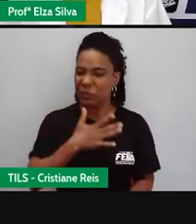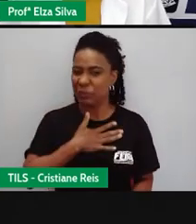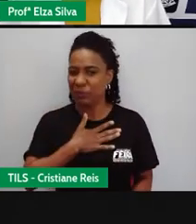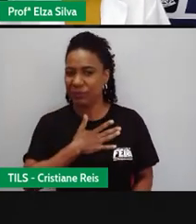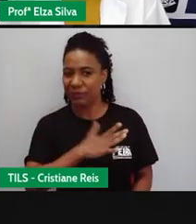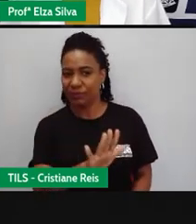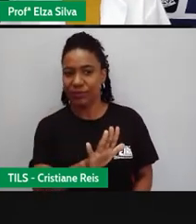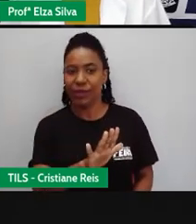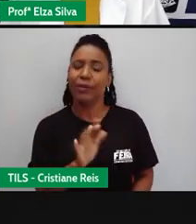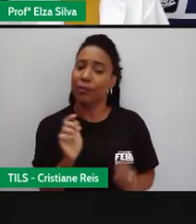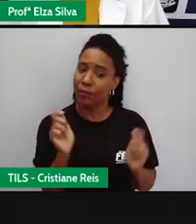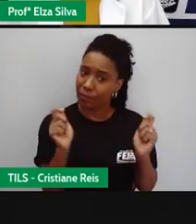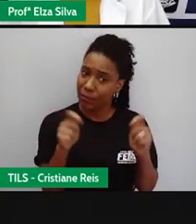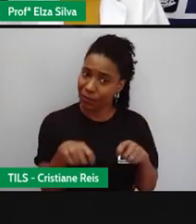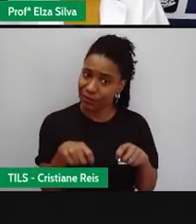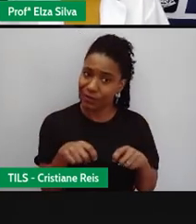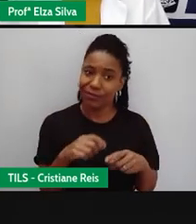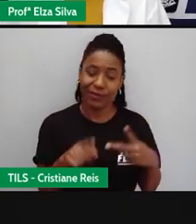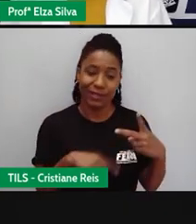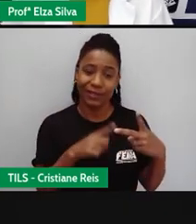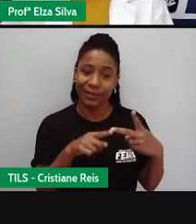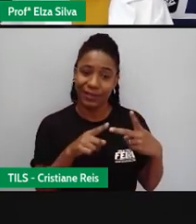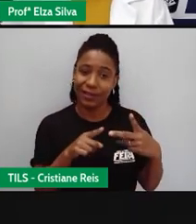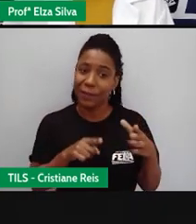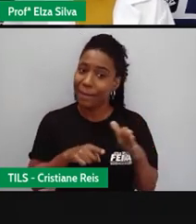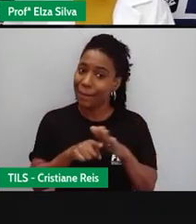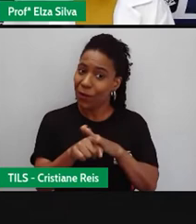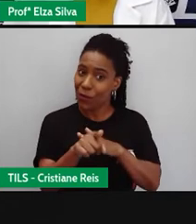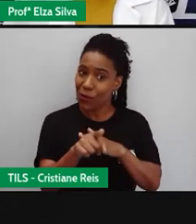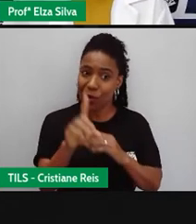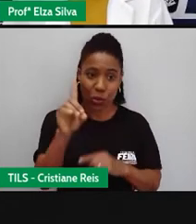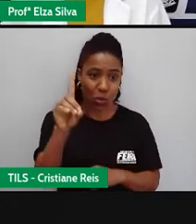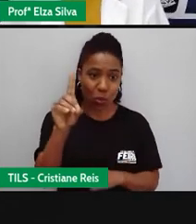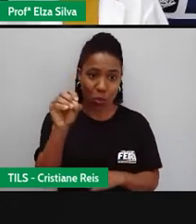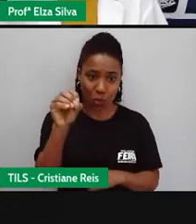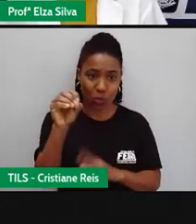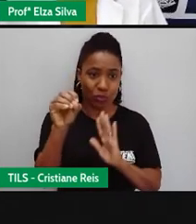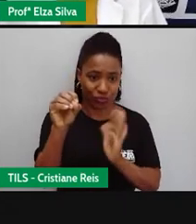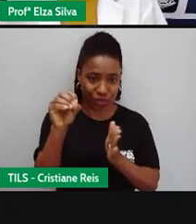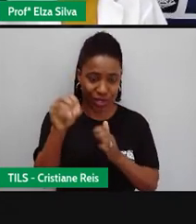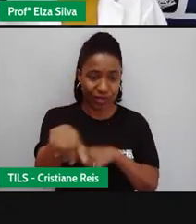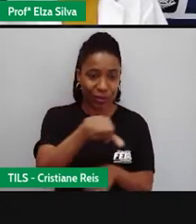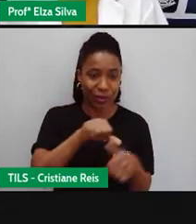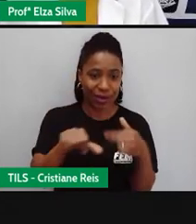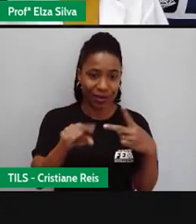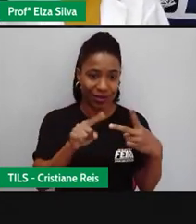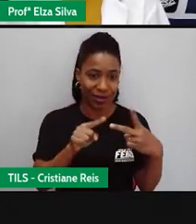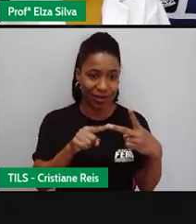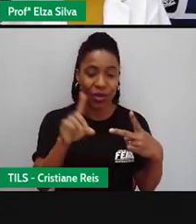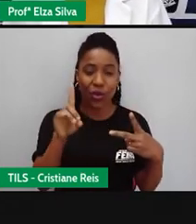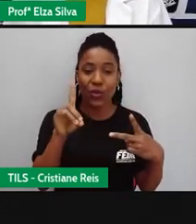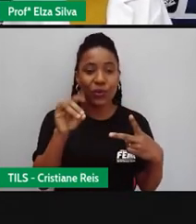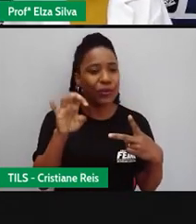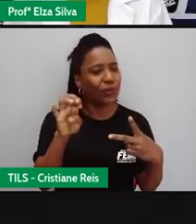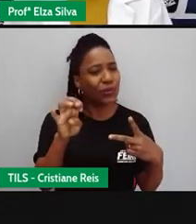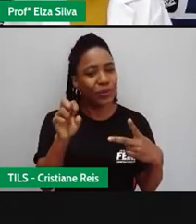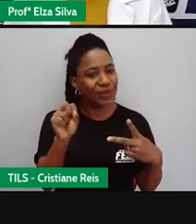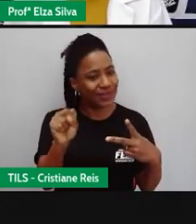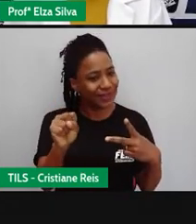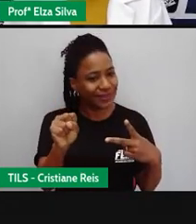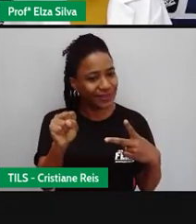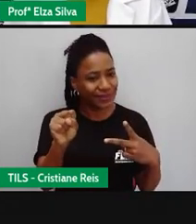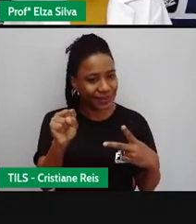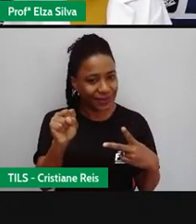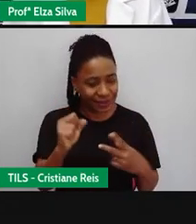Mas, na segunda pergunta, em vez de utilizar do, vou utilizar das. Does she like movies?